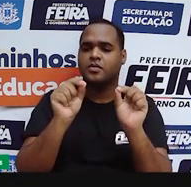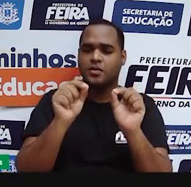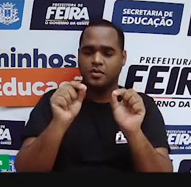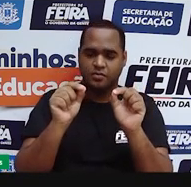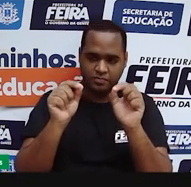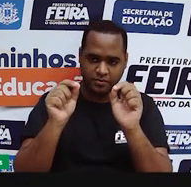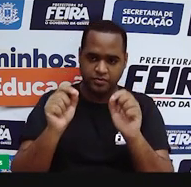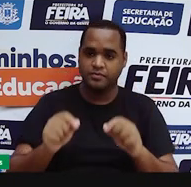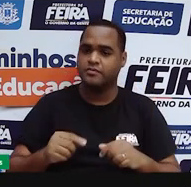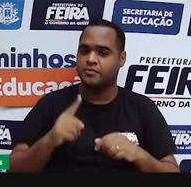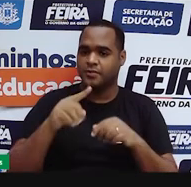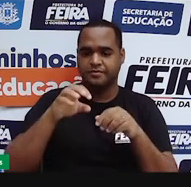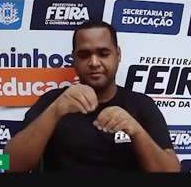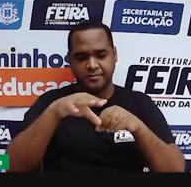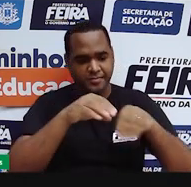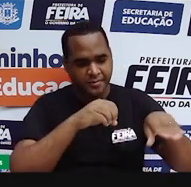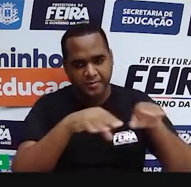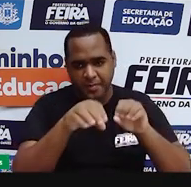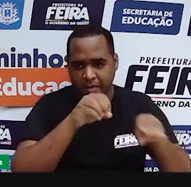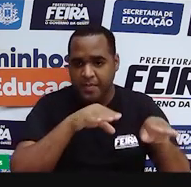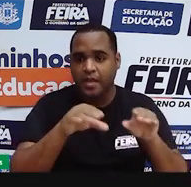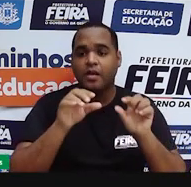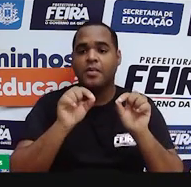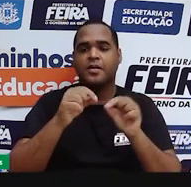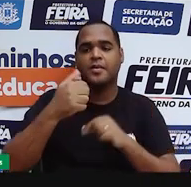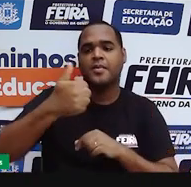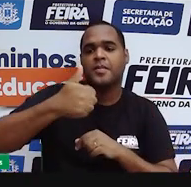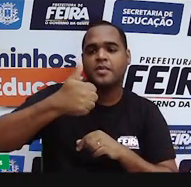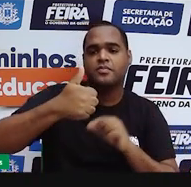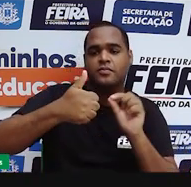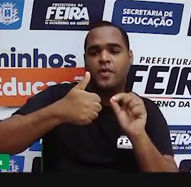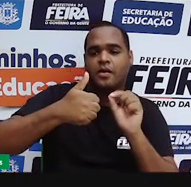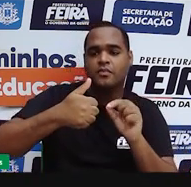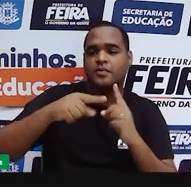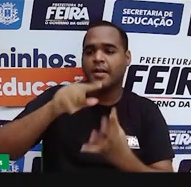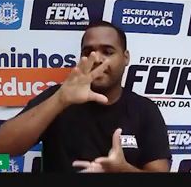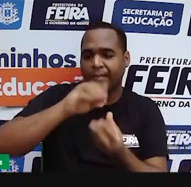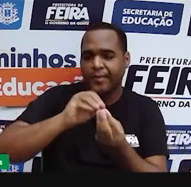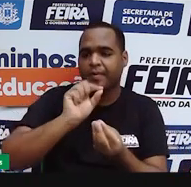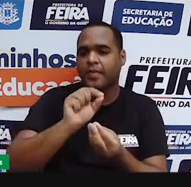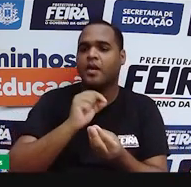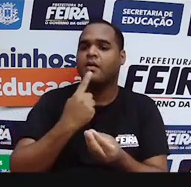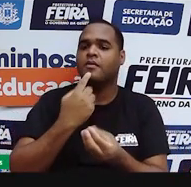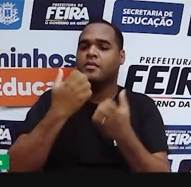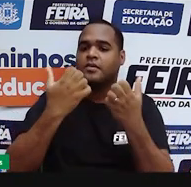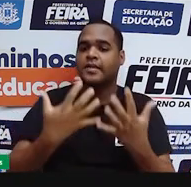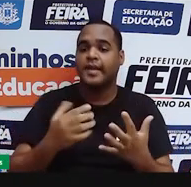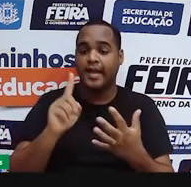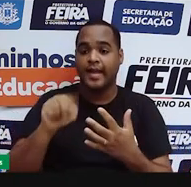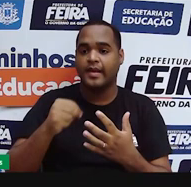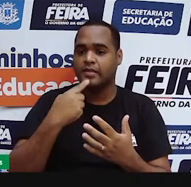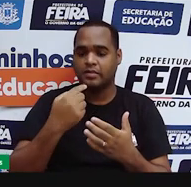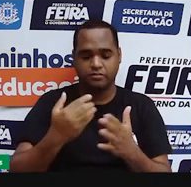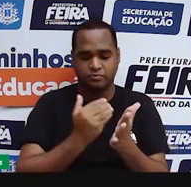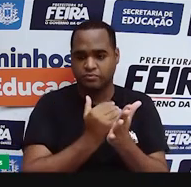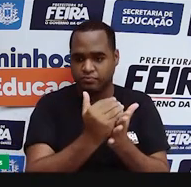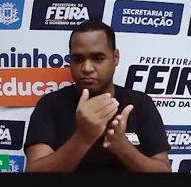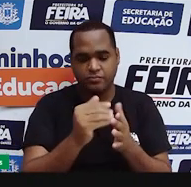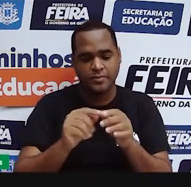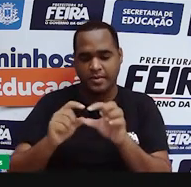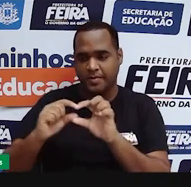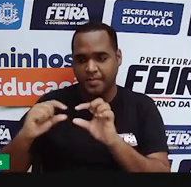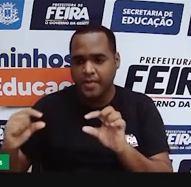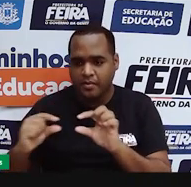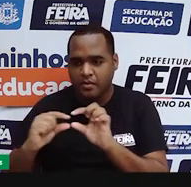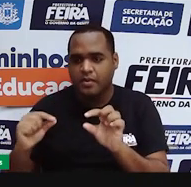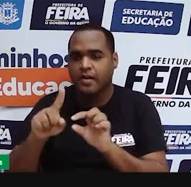compartilhando por aí? Primeiro, você pode considerar a fonte daquela informação. Quem foi que produziu aquela